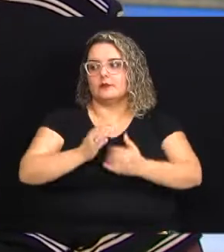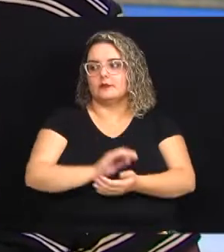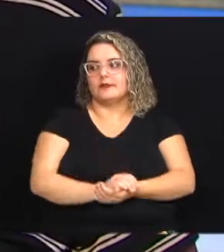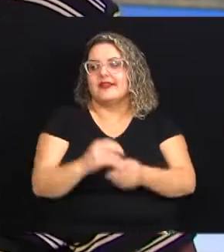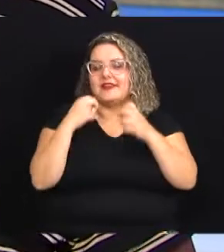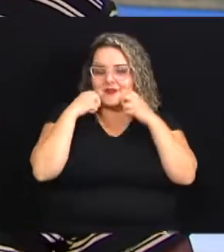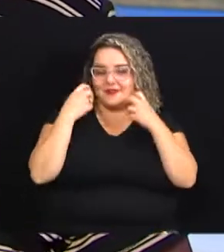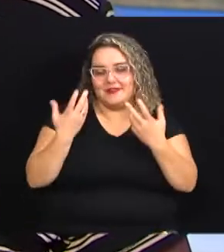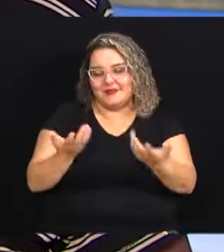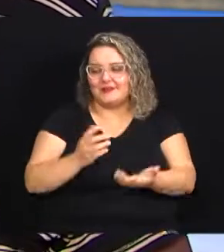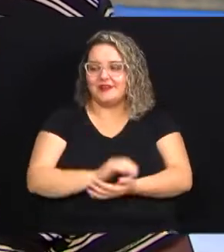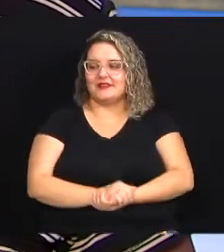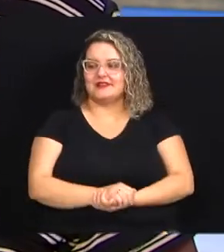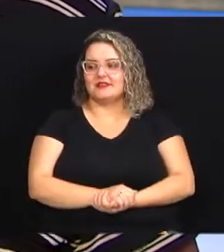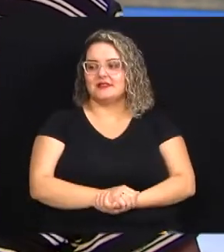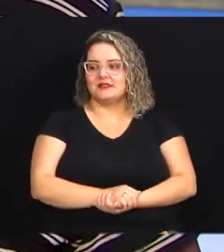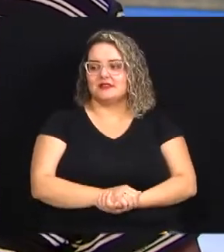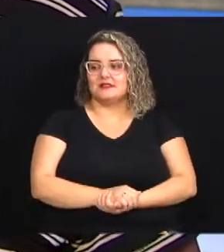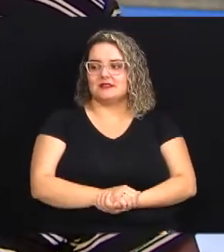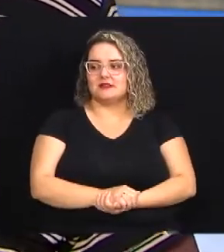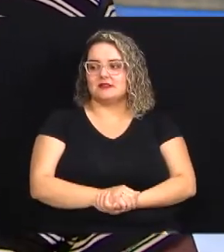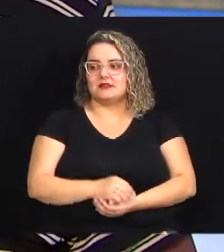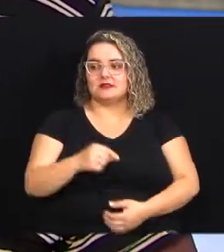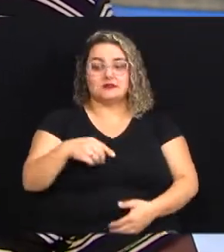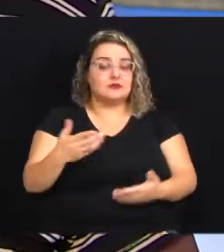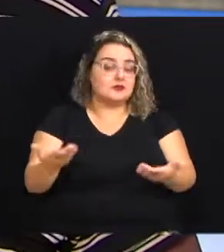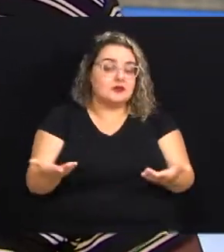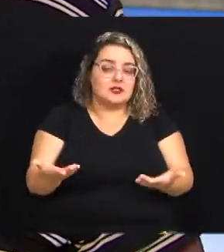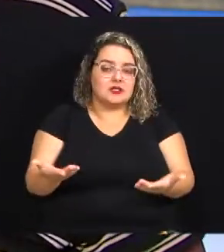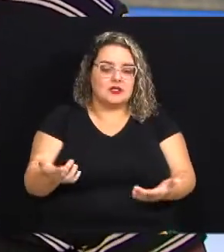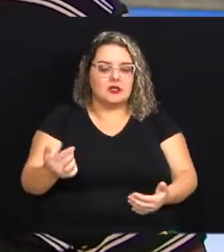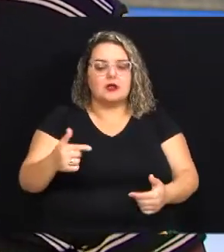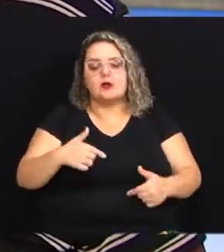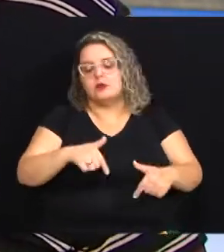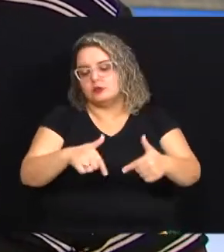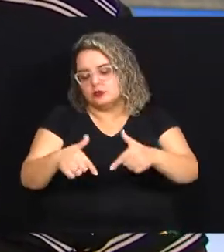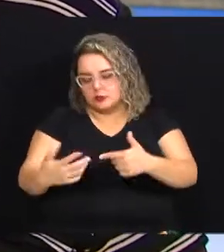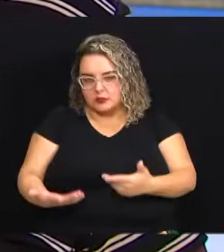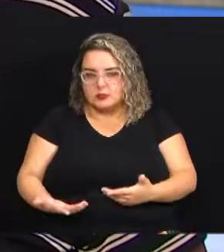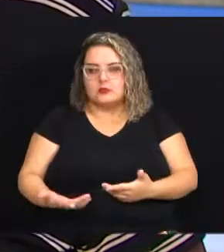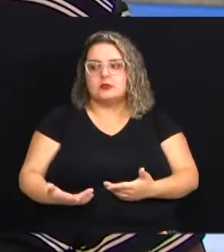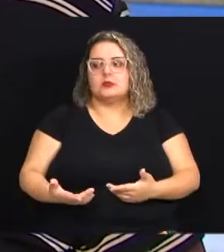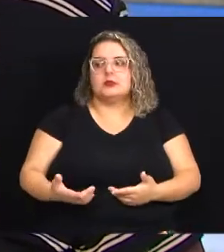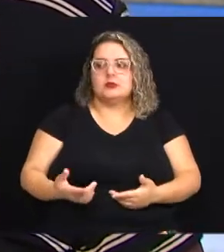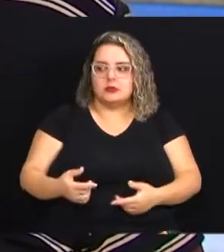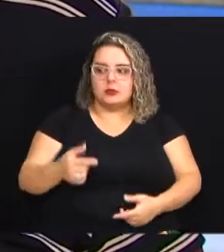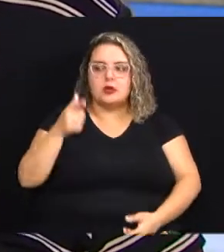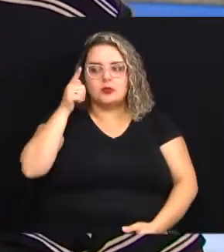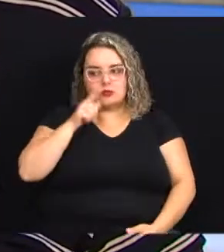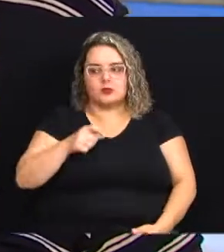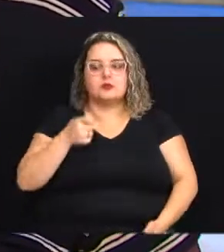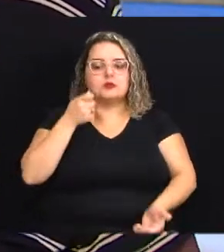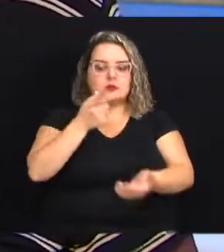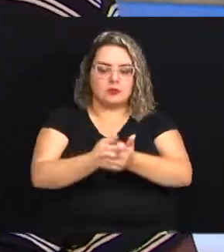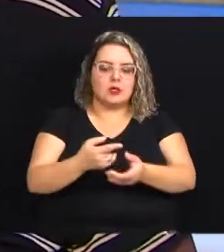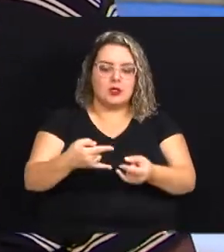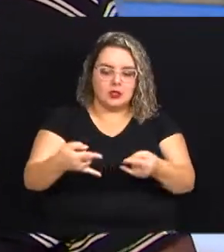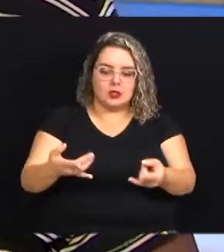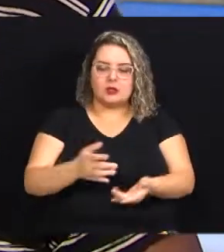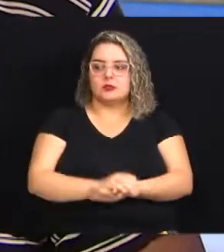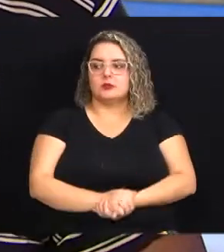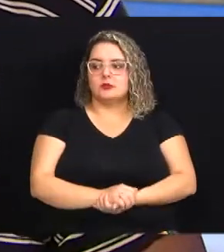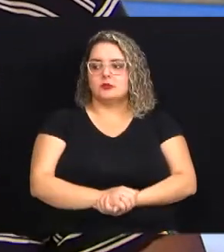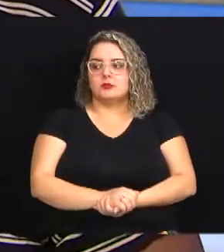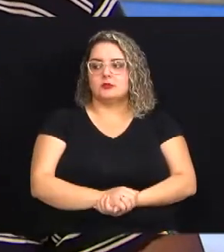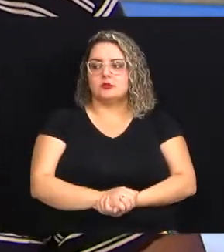foi pra ali muito tímida e assim é isso aqui gente é lógico que um trabalho que tá gerando renda a gente tá conseguindo pagar as contas